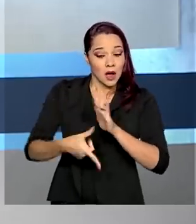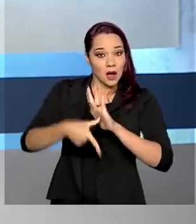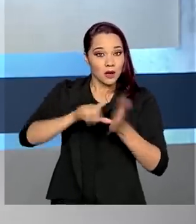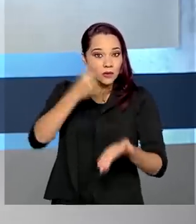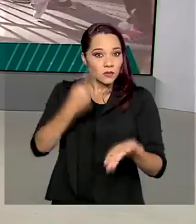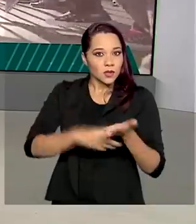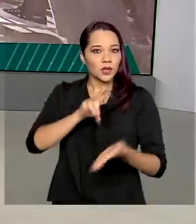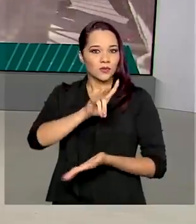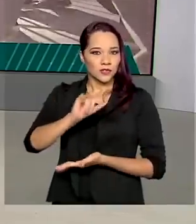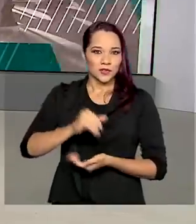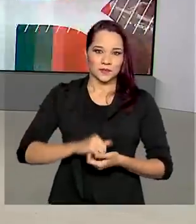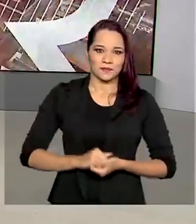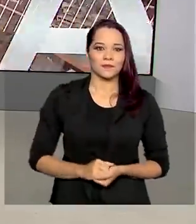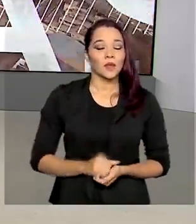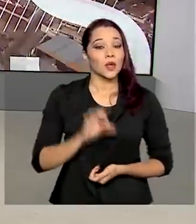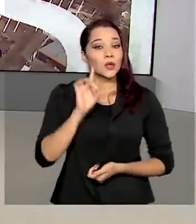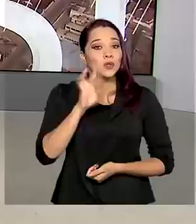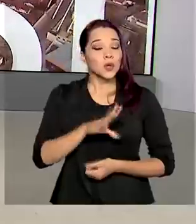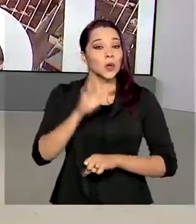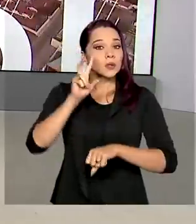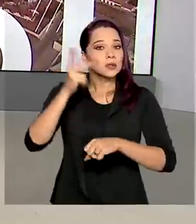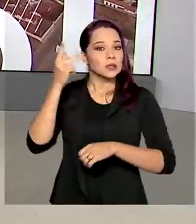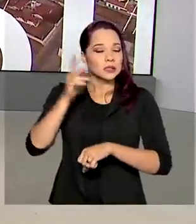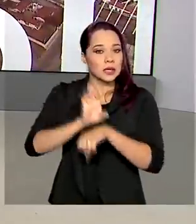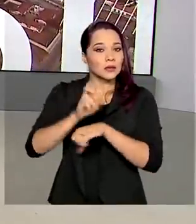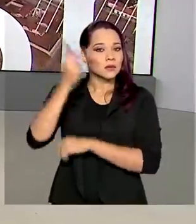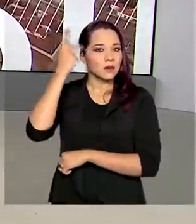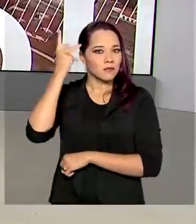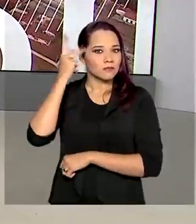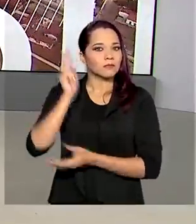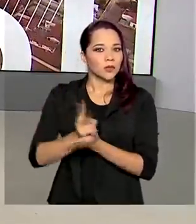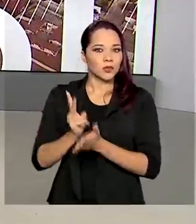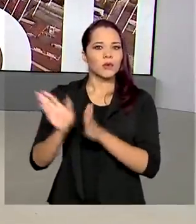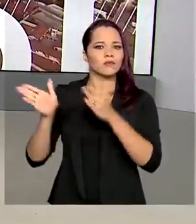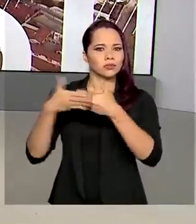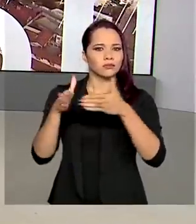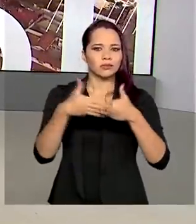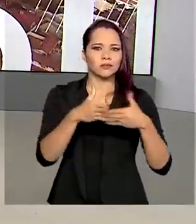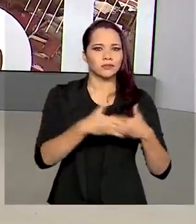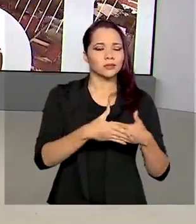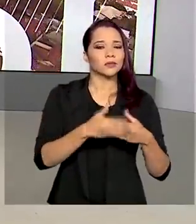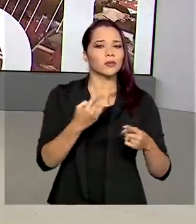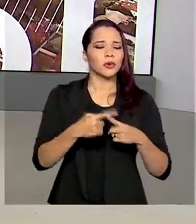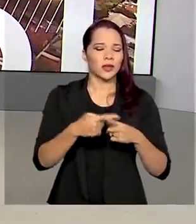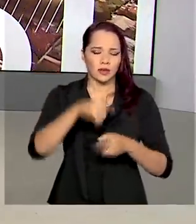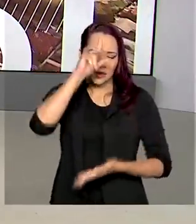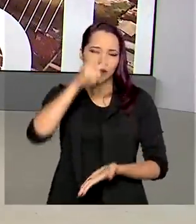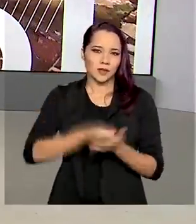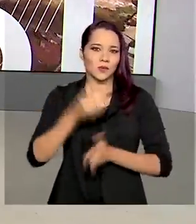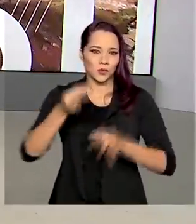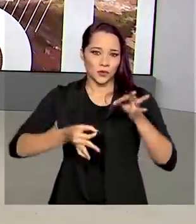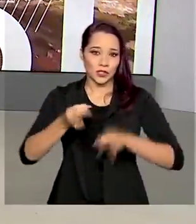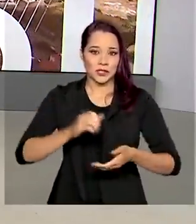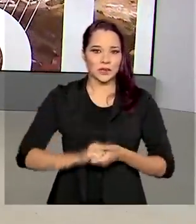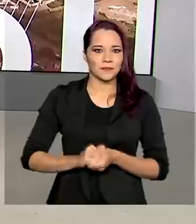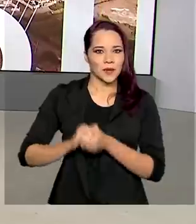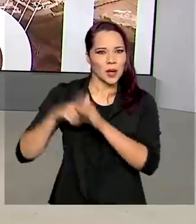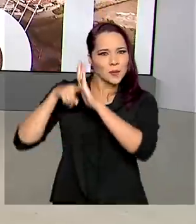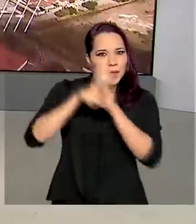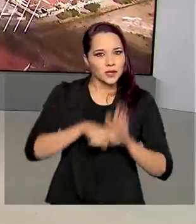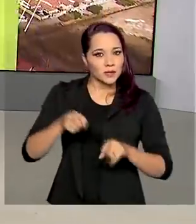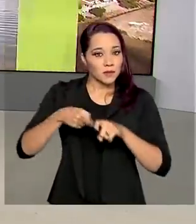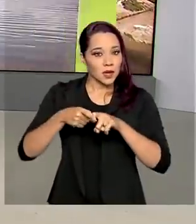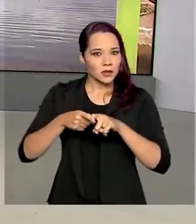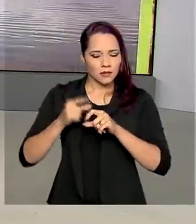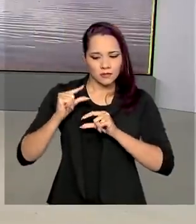agendados. Apenas o Estado de São Paulo mantém as unidades fechadas por decisão judicial. A perícia médica vai